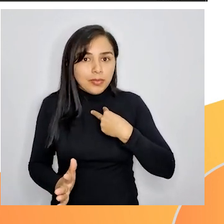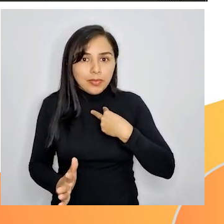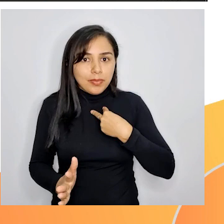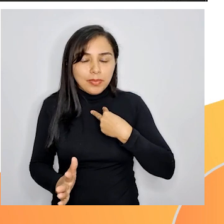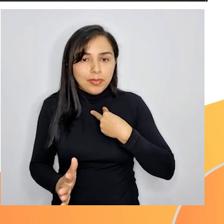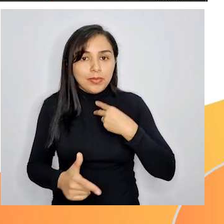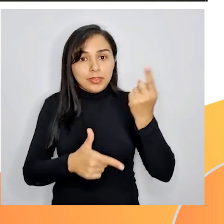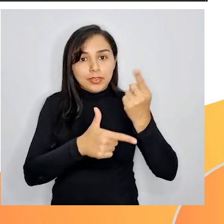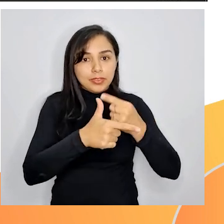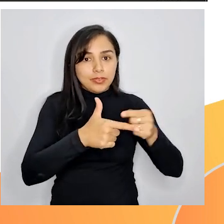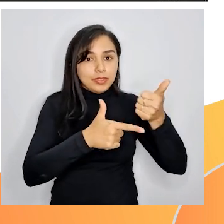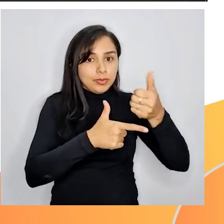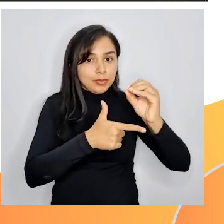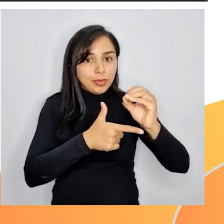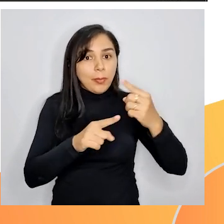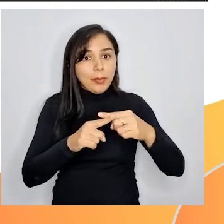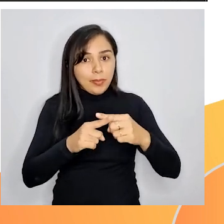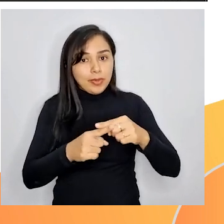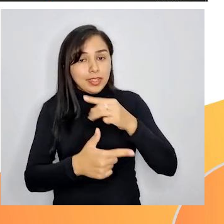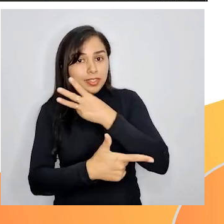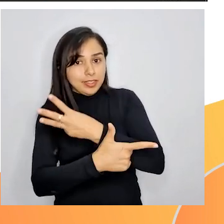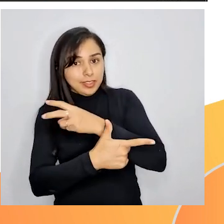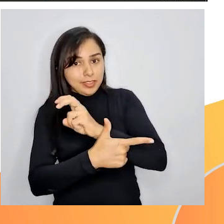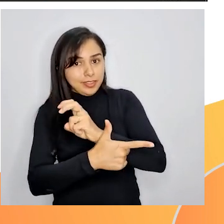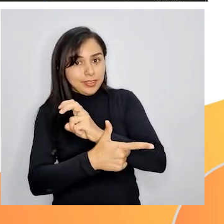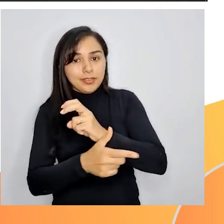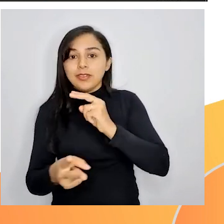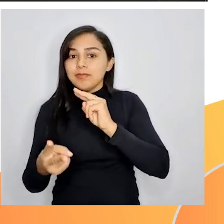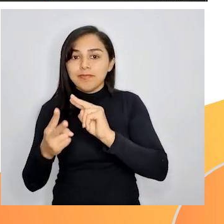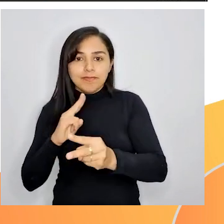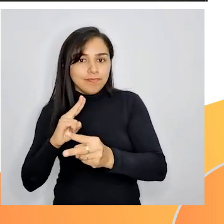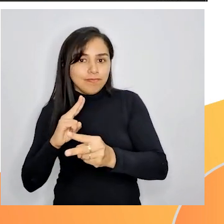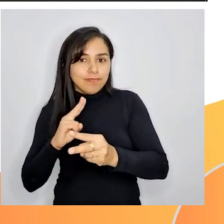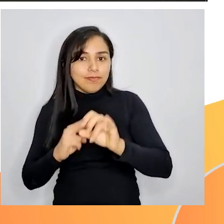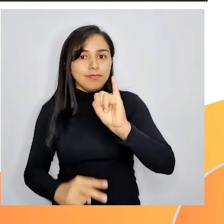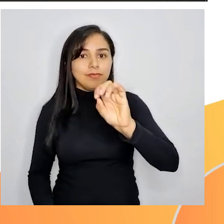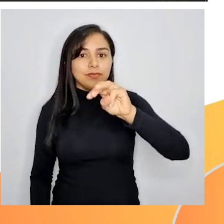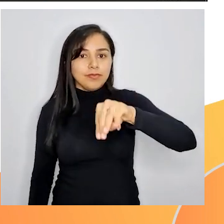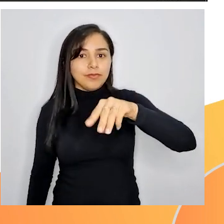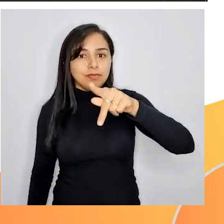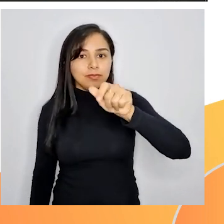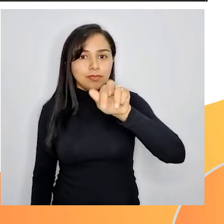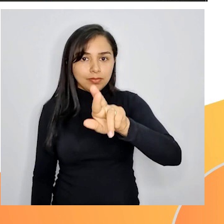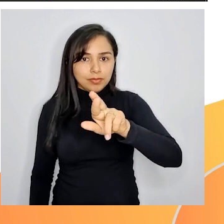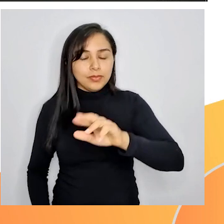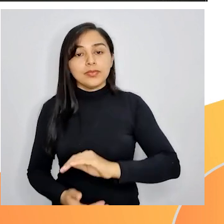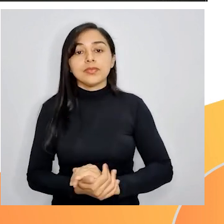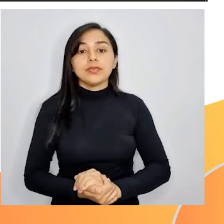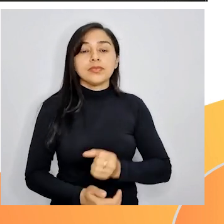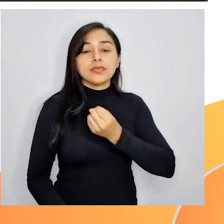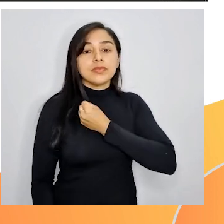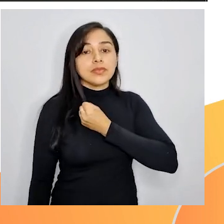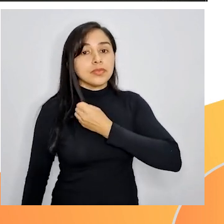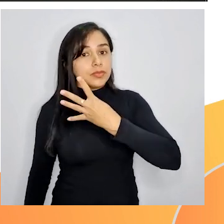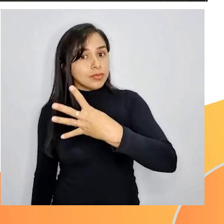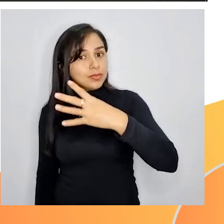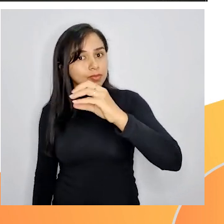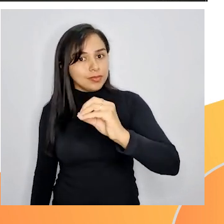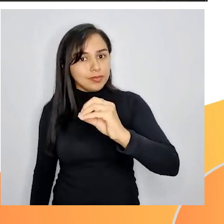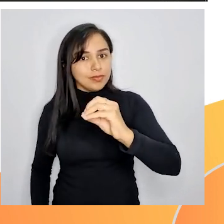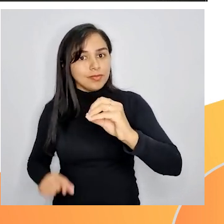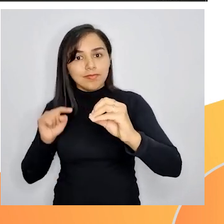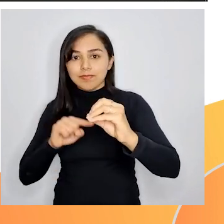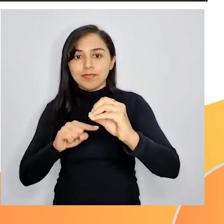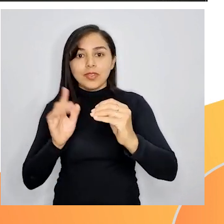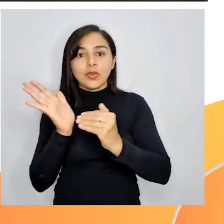Se não é um número par, não posso dividir por 10. O número 40 finaliza em 0. E